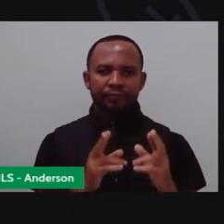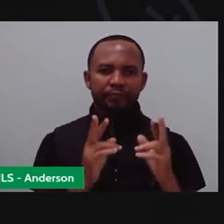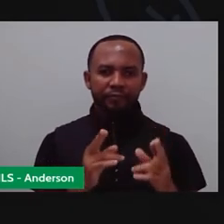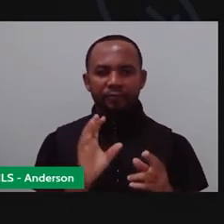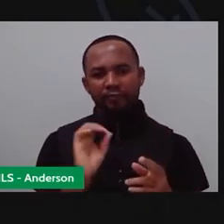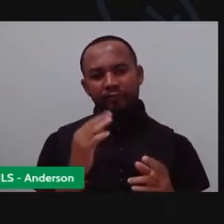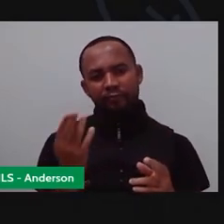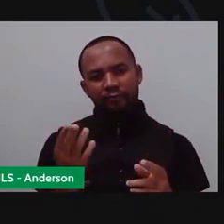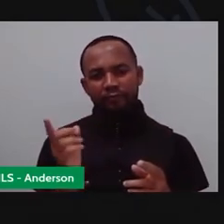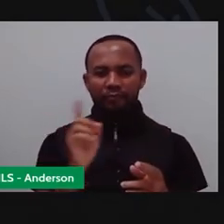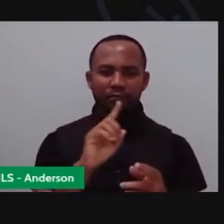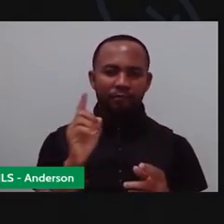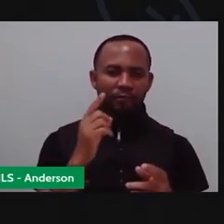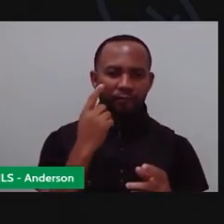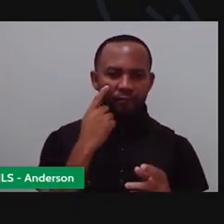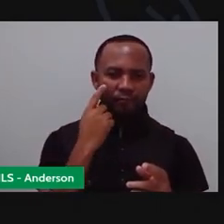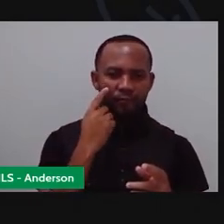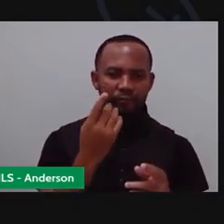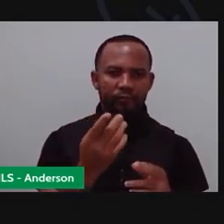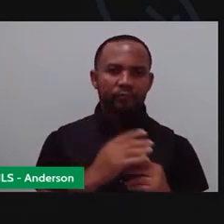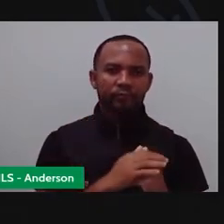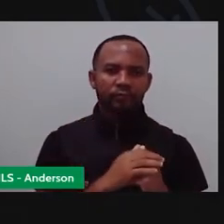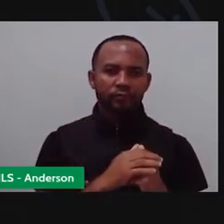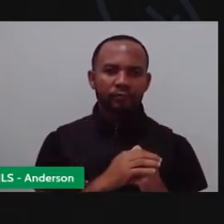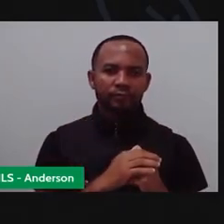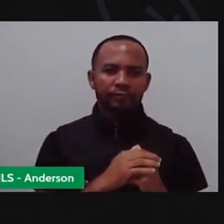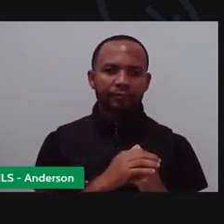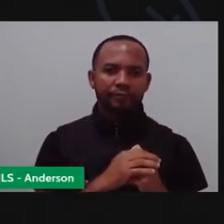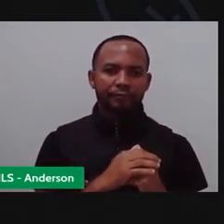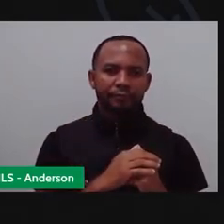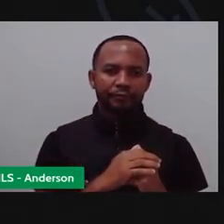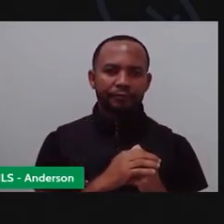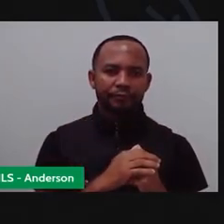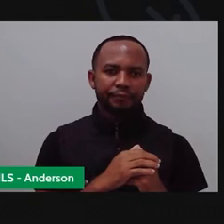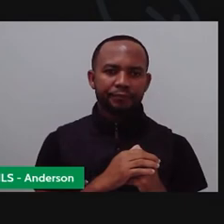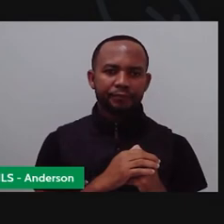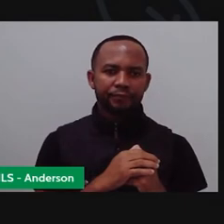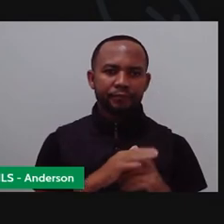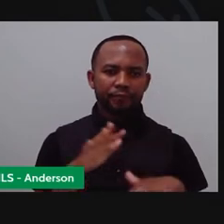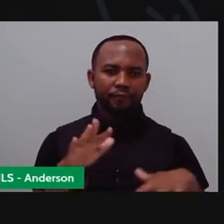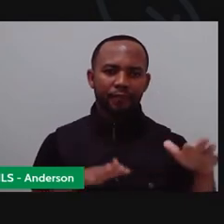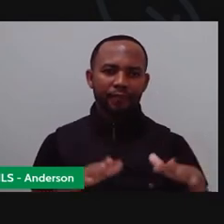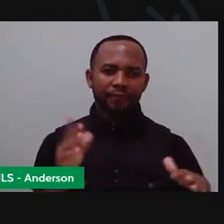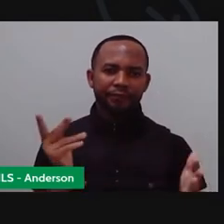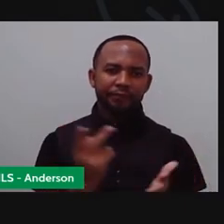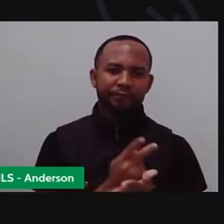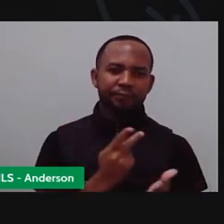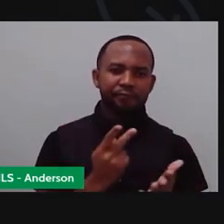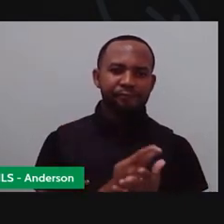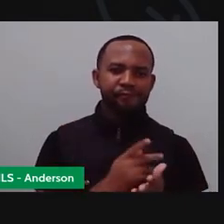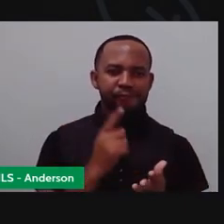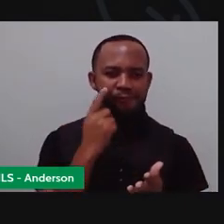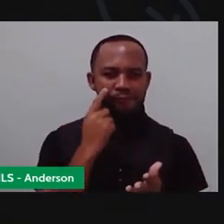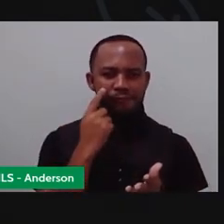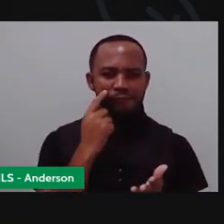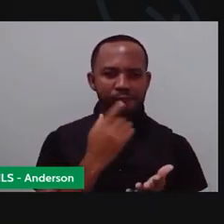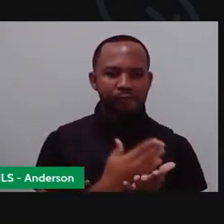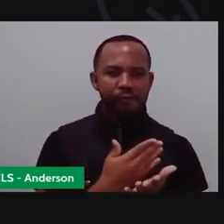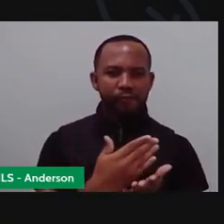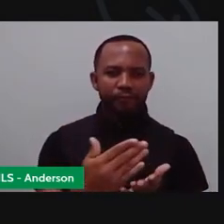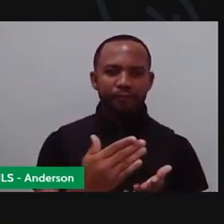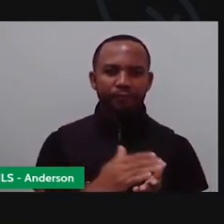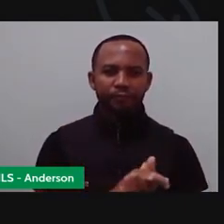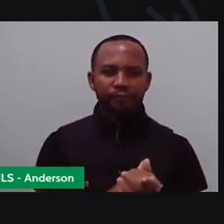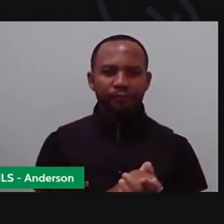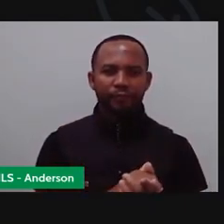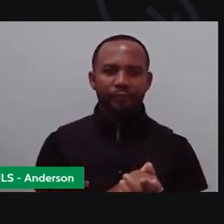senão vai ficar o quê? Um para cima, um para baixo e vai ficar o quê? Errado! E aí a gente começa a fazer. Lembra, pegou uma régua aqui,